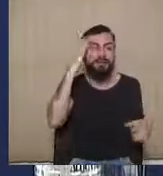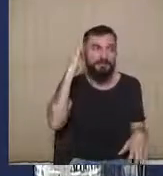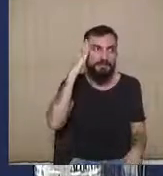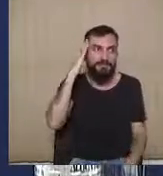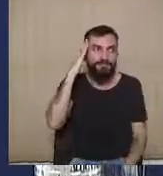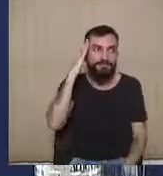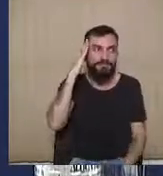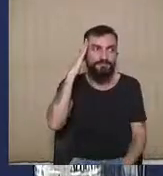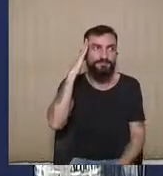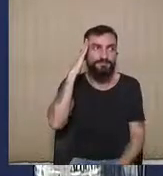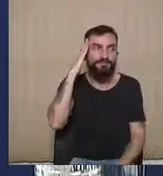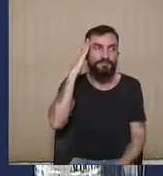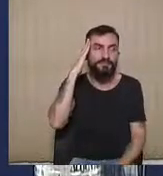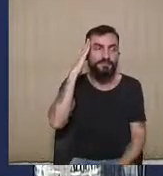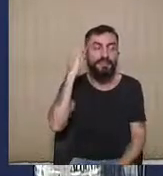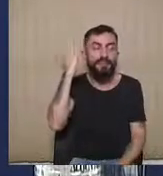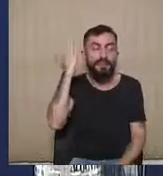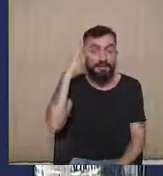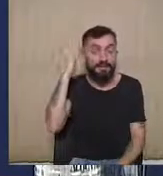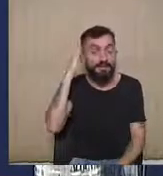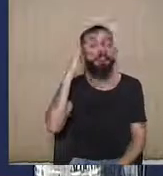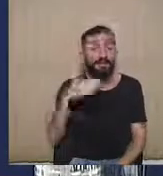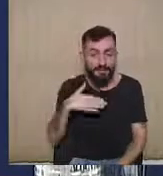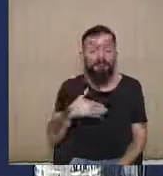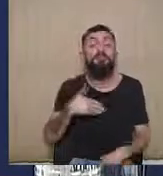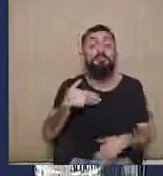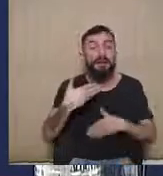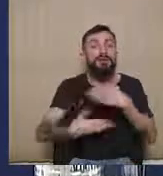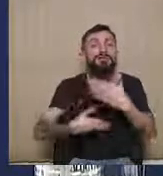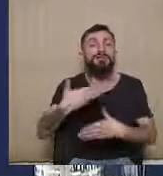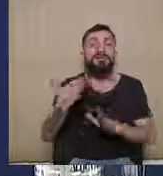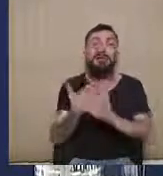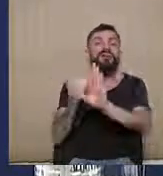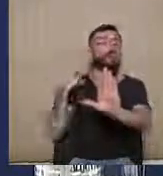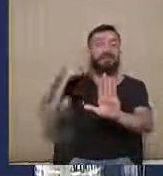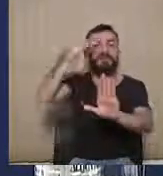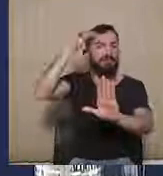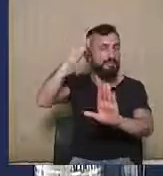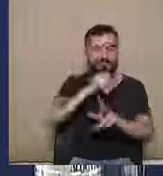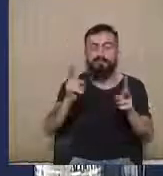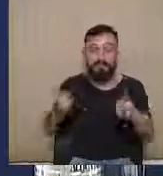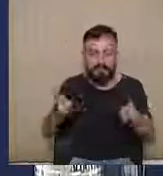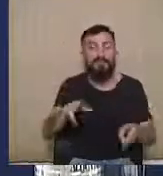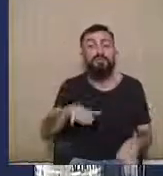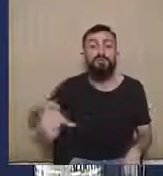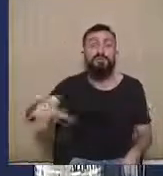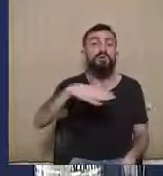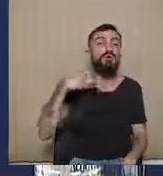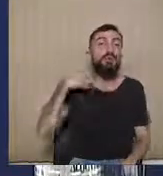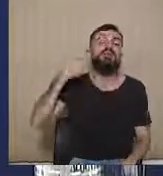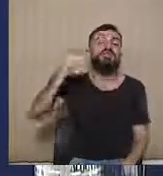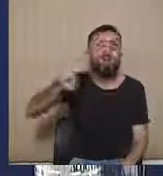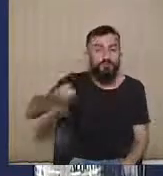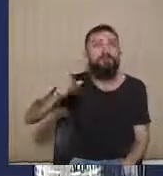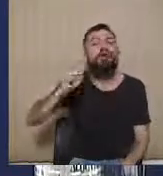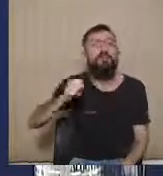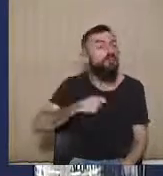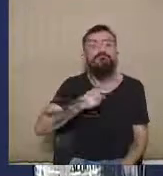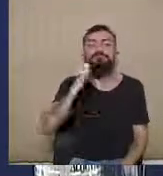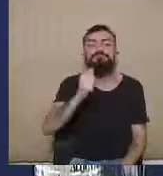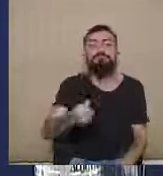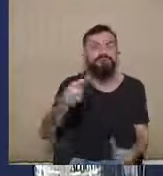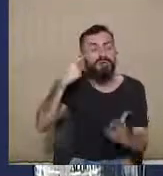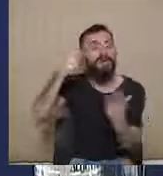favorecimento do princípio da inafastabilidade da jurisdição, o tribunal poder, desde logo, rever aquela decisão.